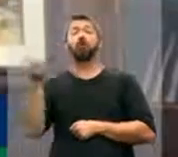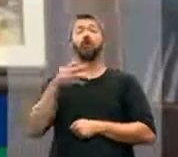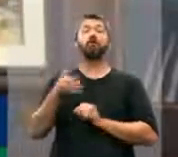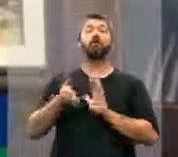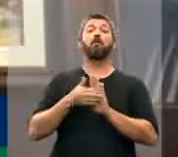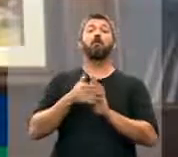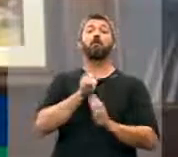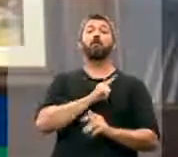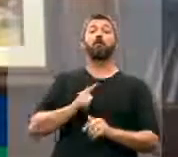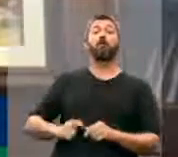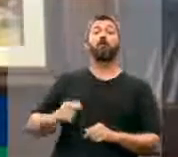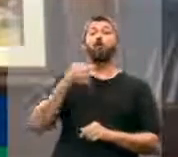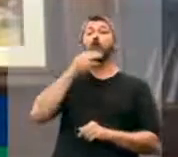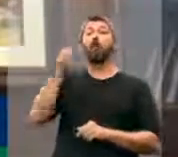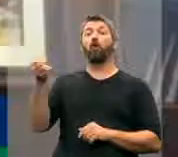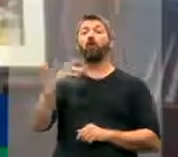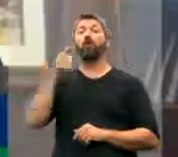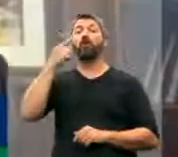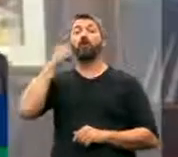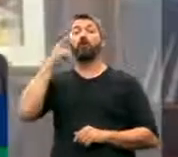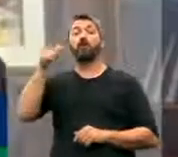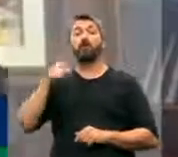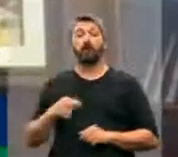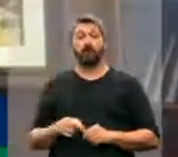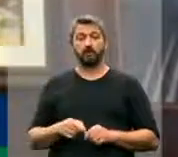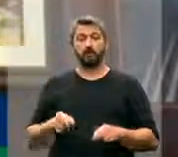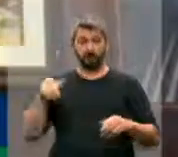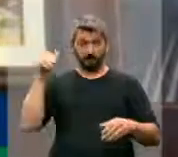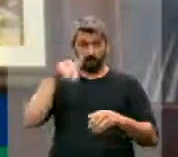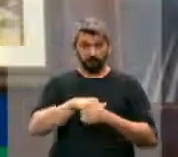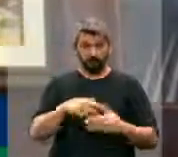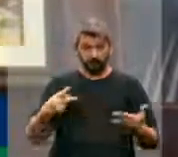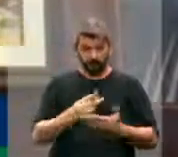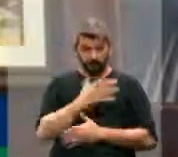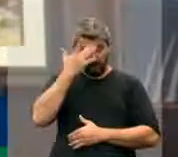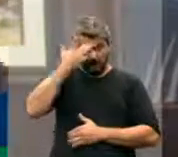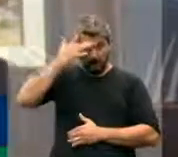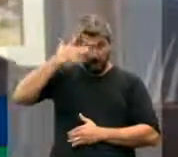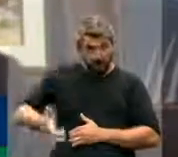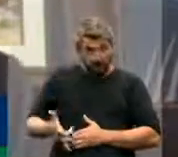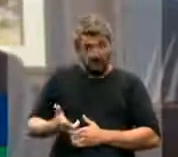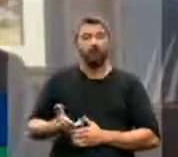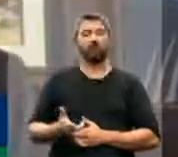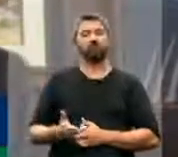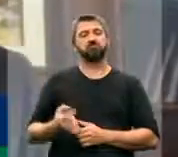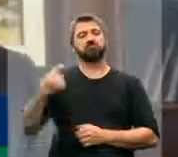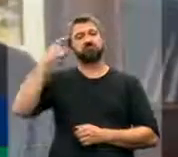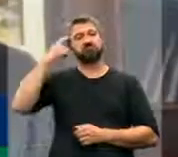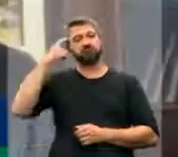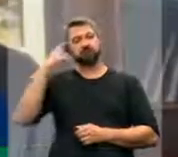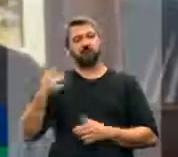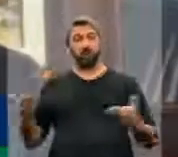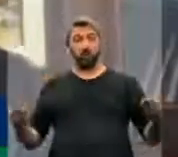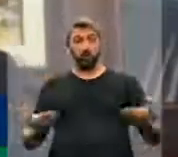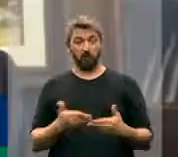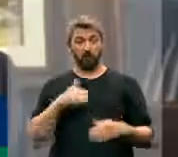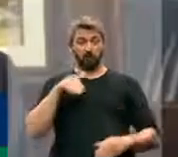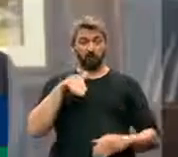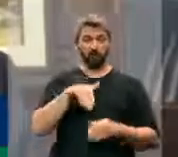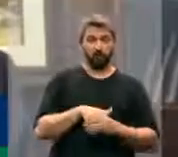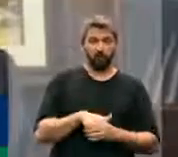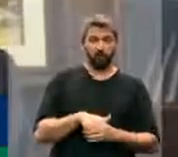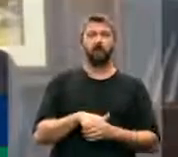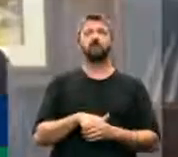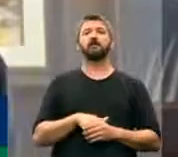proposta do governo e que a votação se dará amanhã, nós consideramos a presente votação